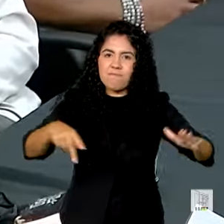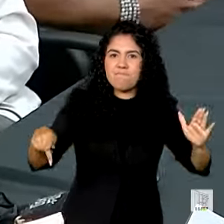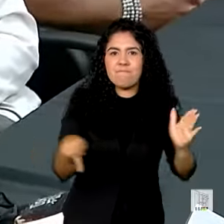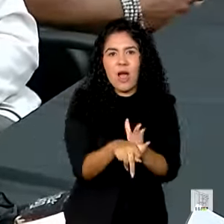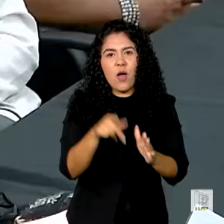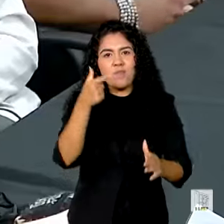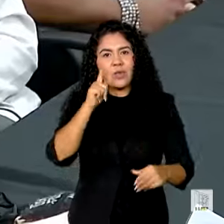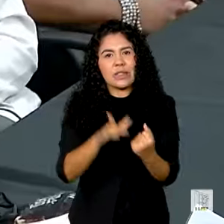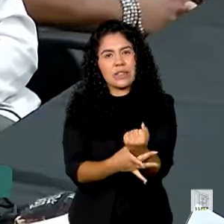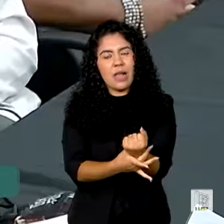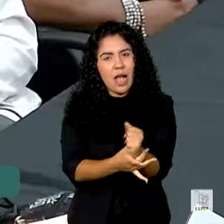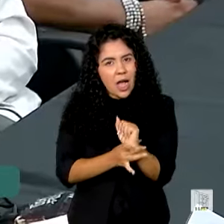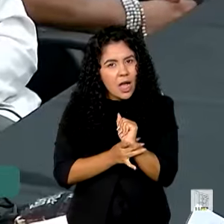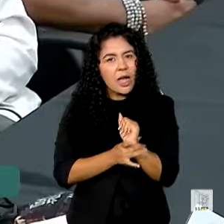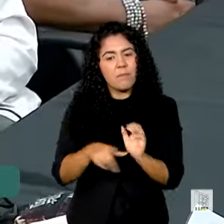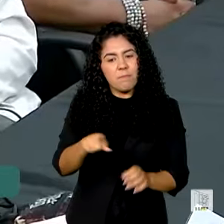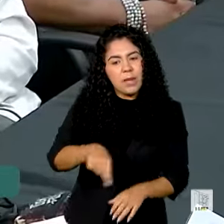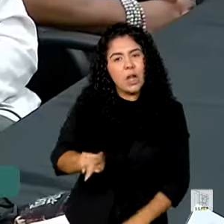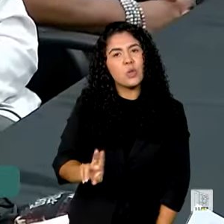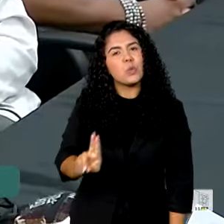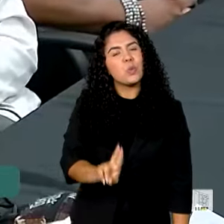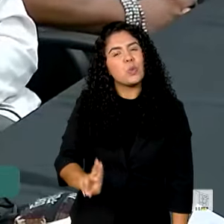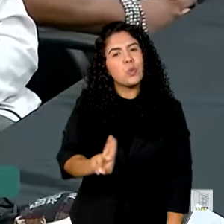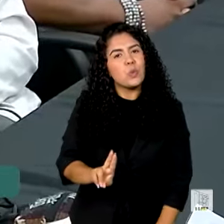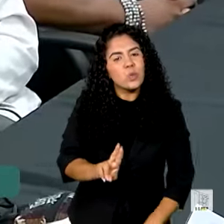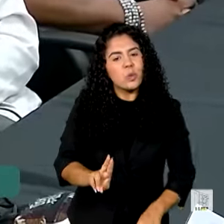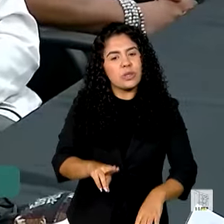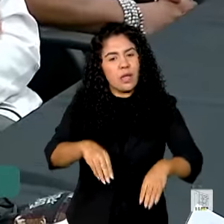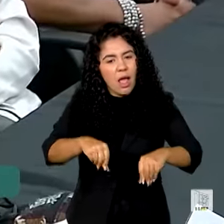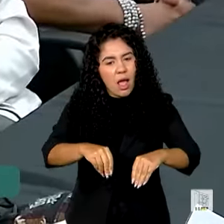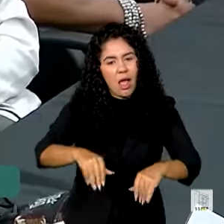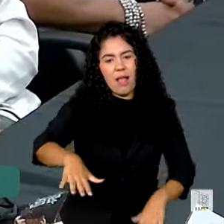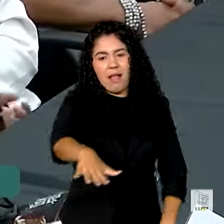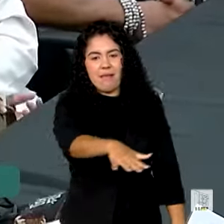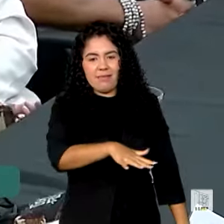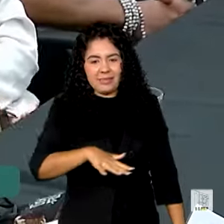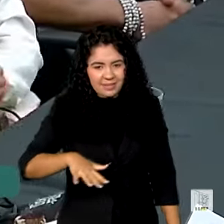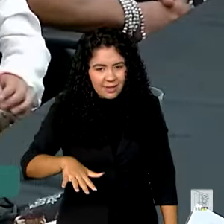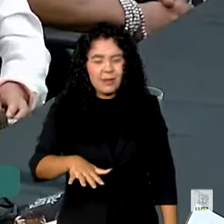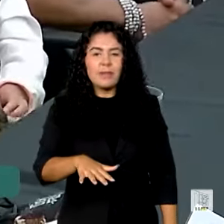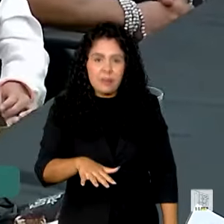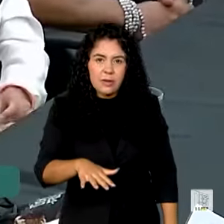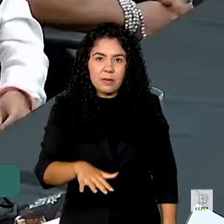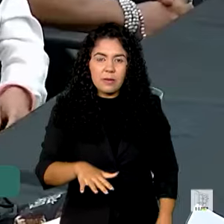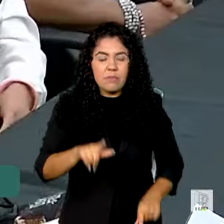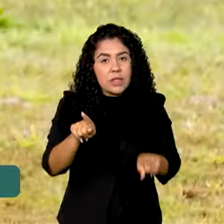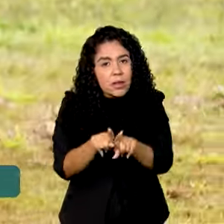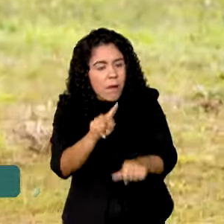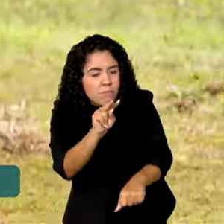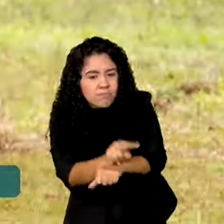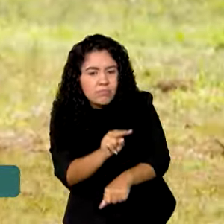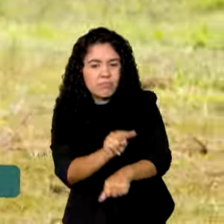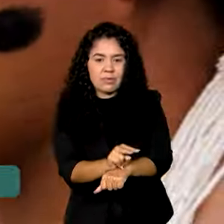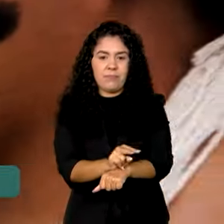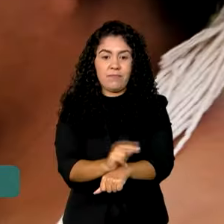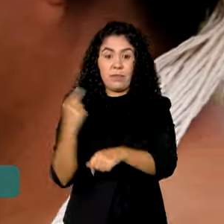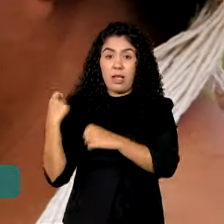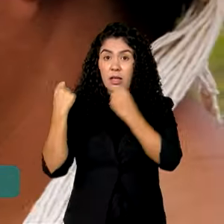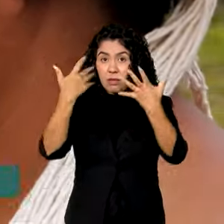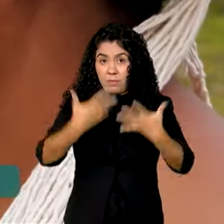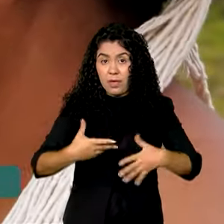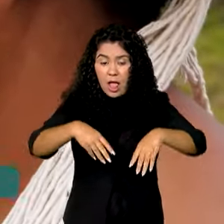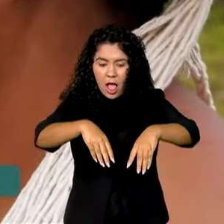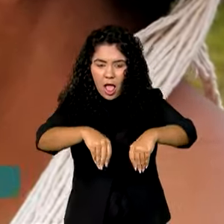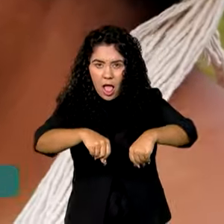para eles usufruir daquele território, para preservar também. As terras